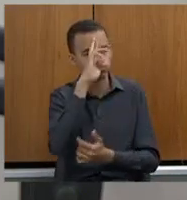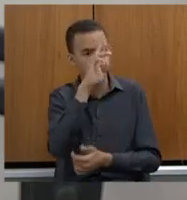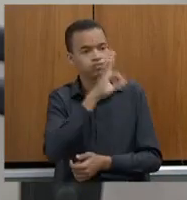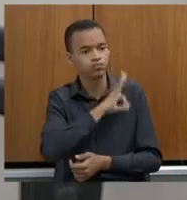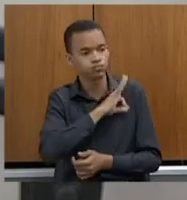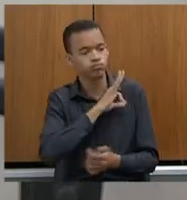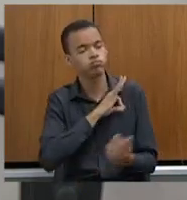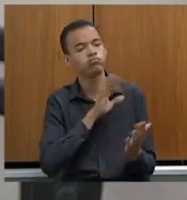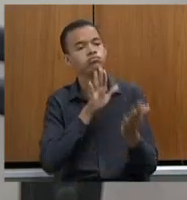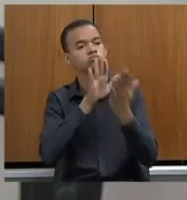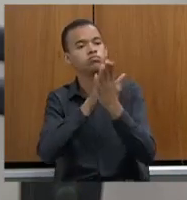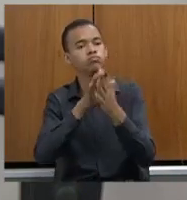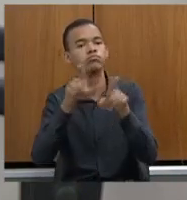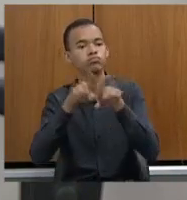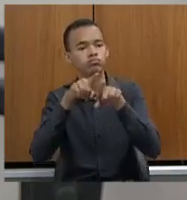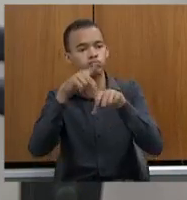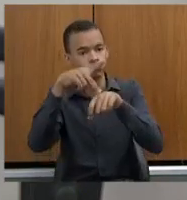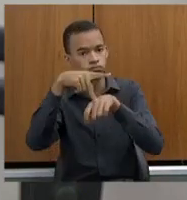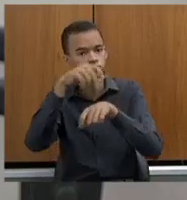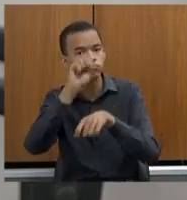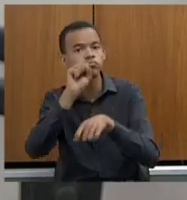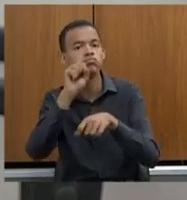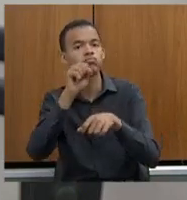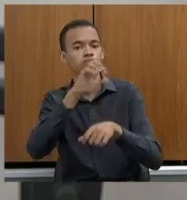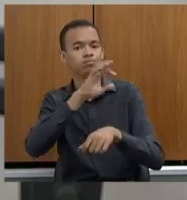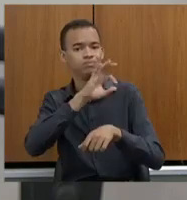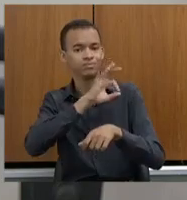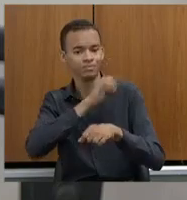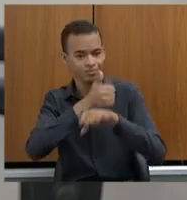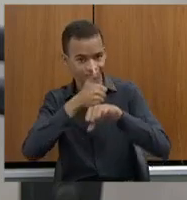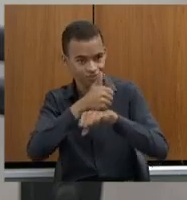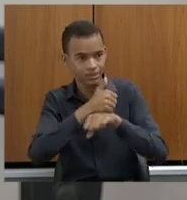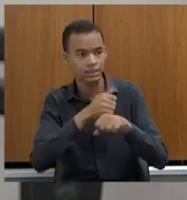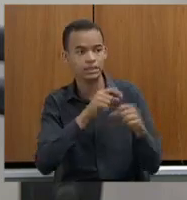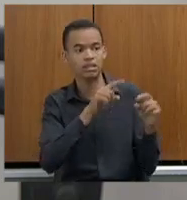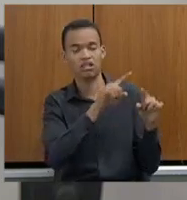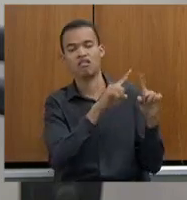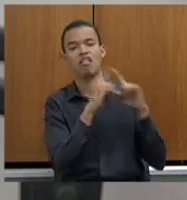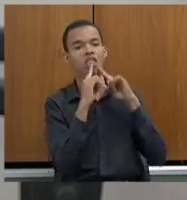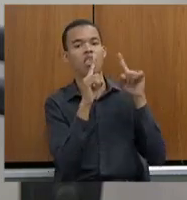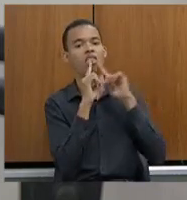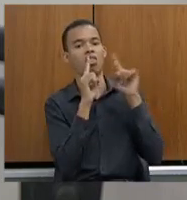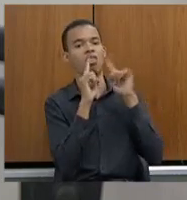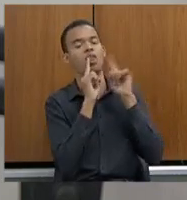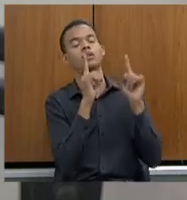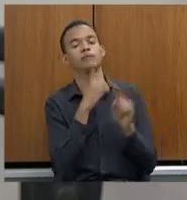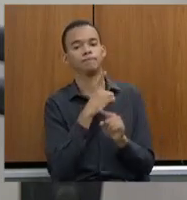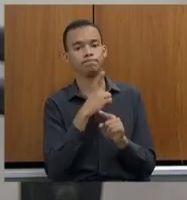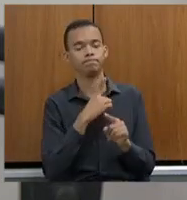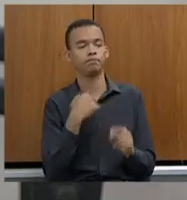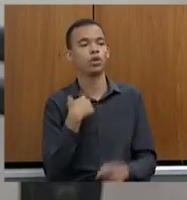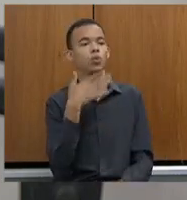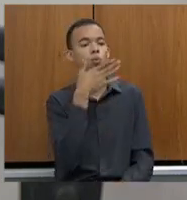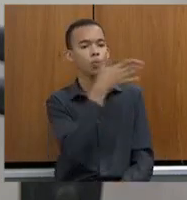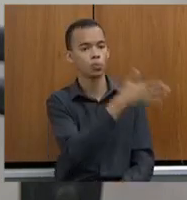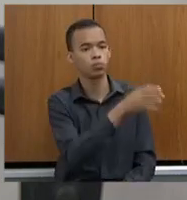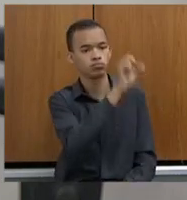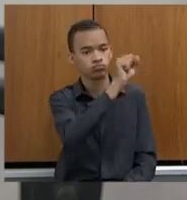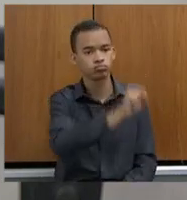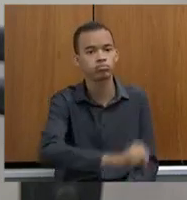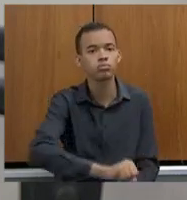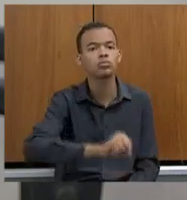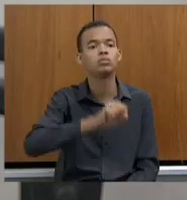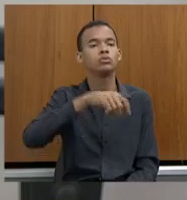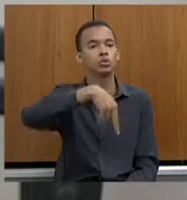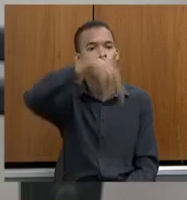graduados que estão no comando de viatura, a reclamação e a chiadeira é grande. E em todos os lugares que eu fui, eu fui no Sul, fui no Norte,